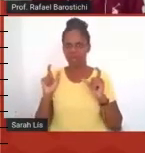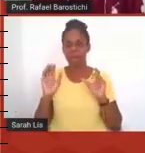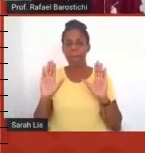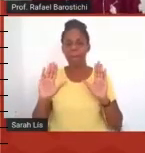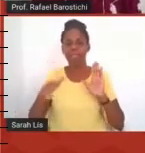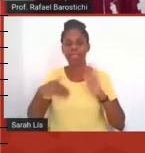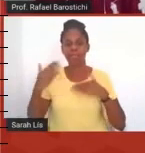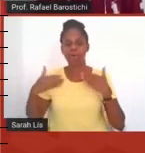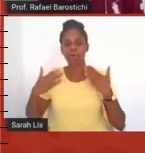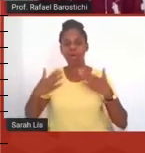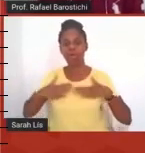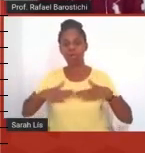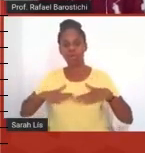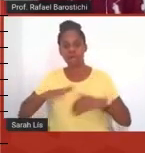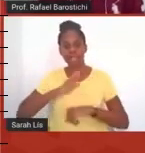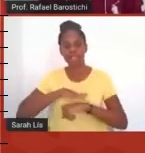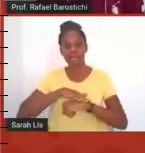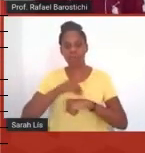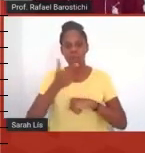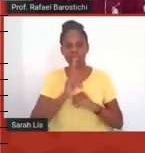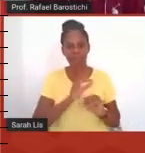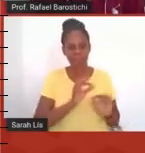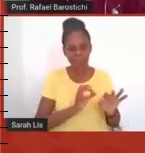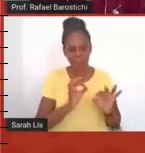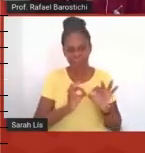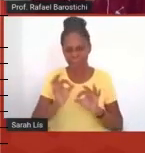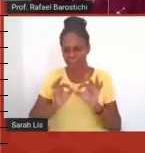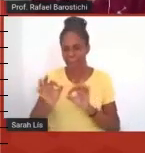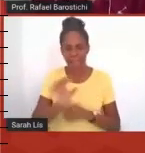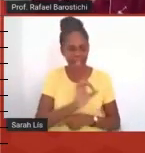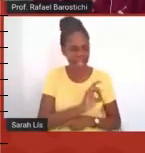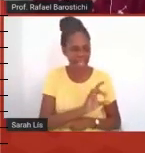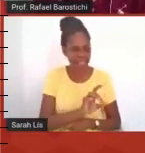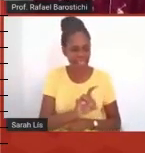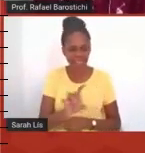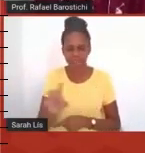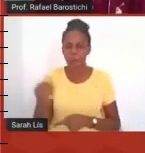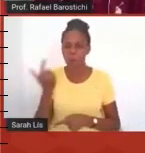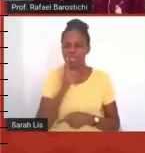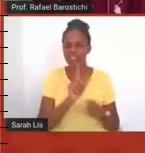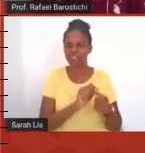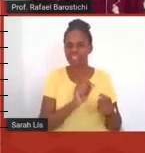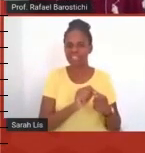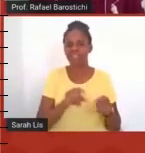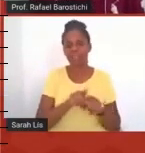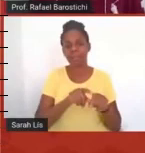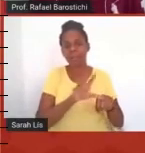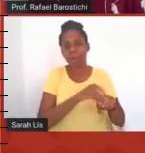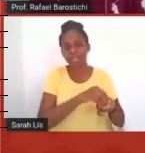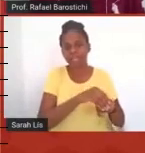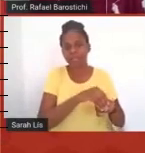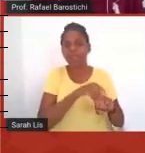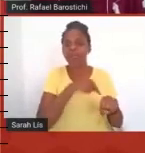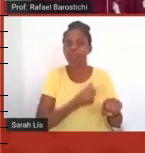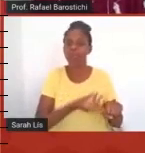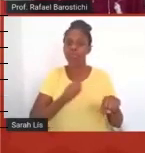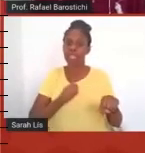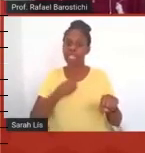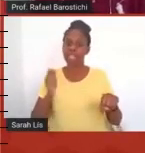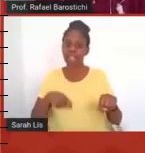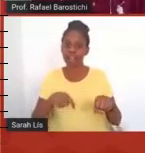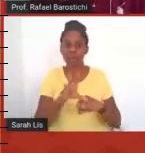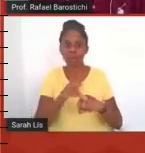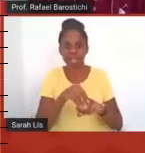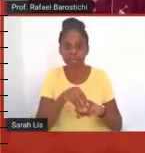poucos consegui equilibrar meu tempo para fazer cada uma delas e extrair o conhecimento que aquela determinada atividade poderia me oferecer.